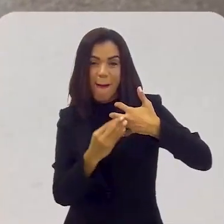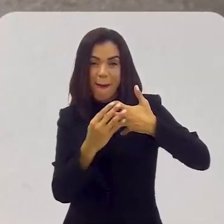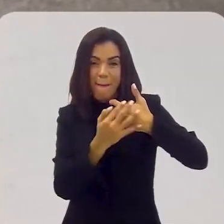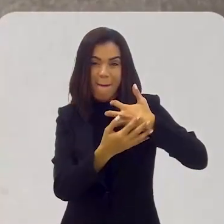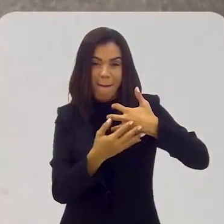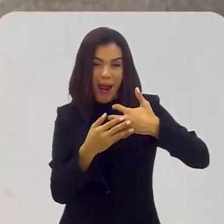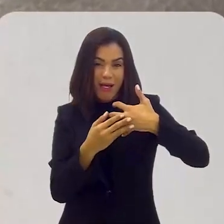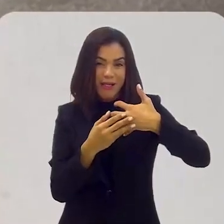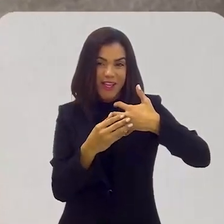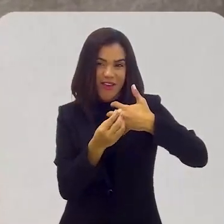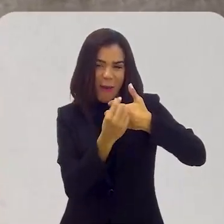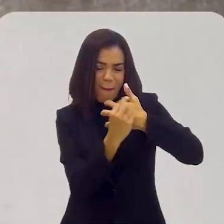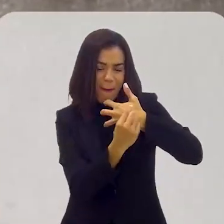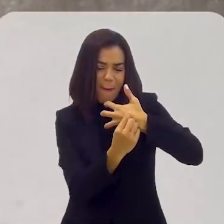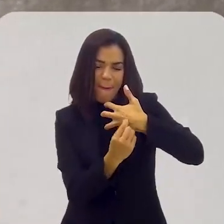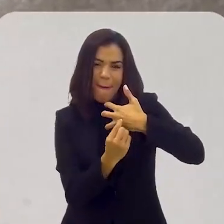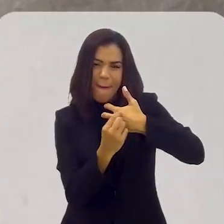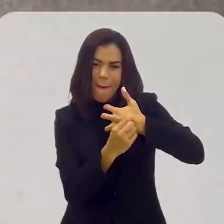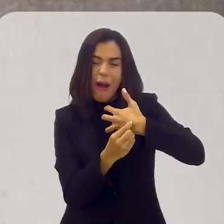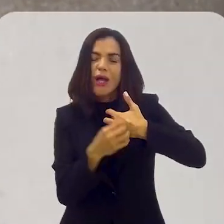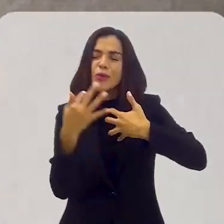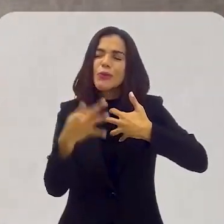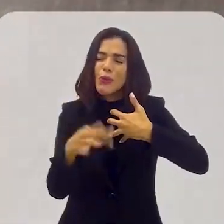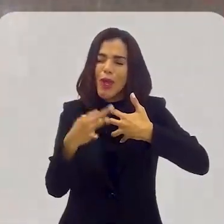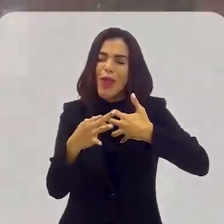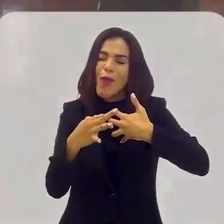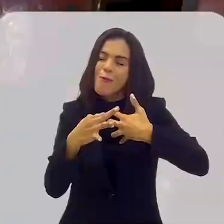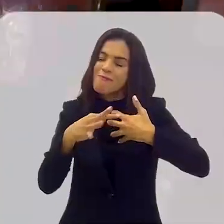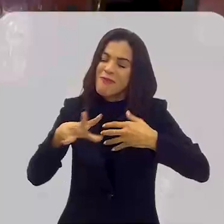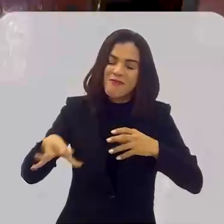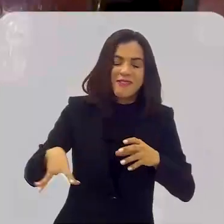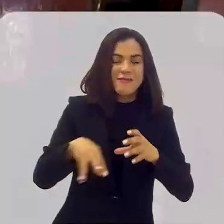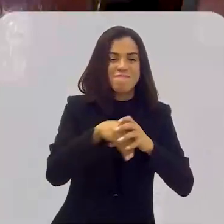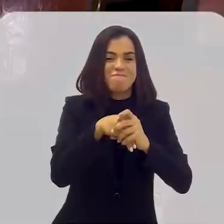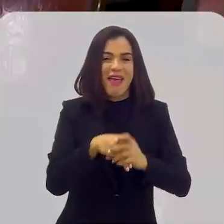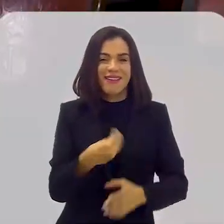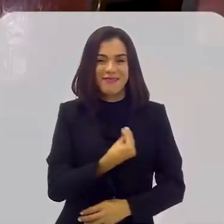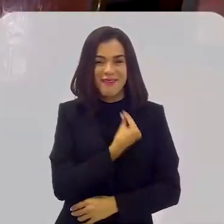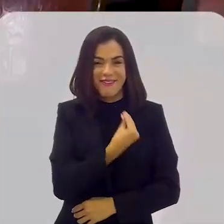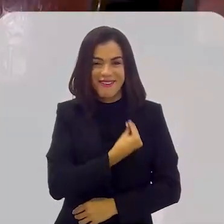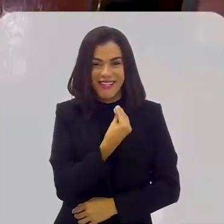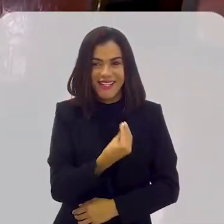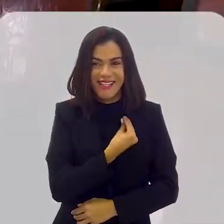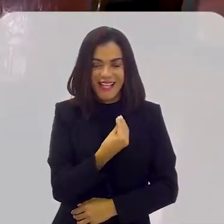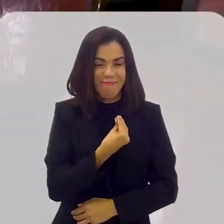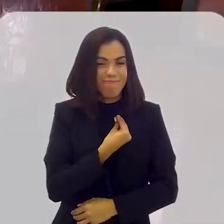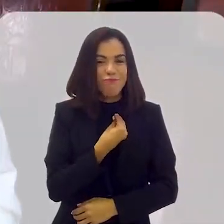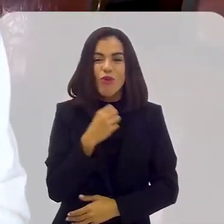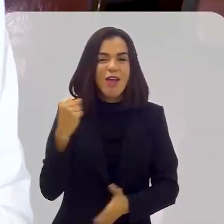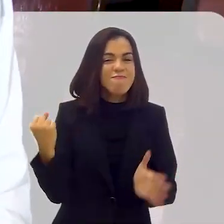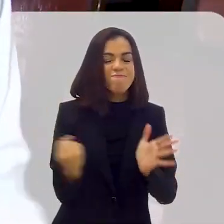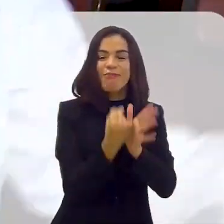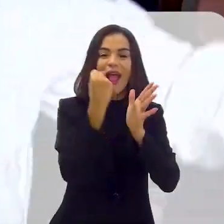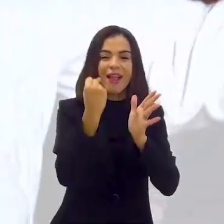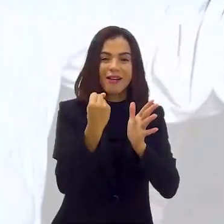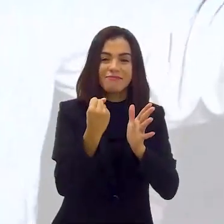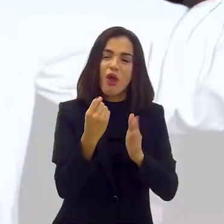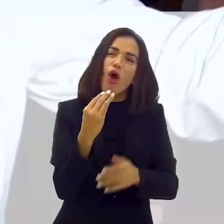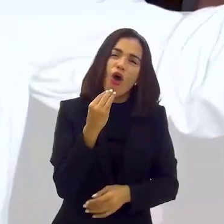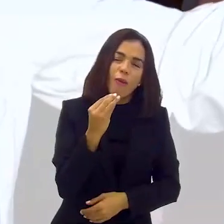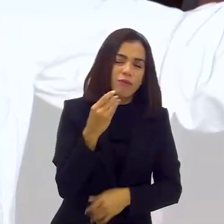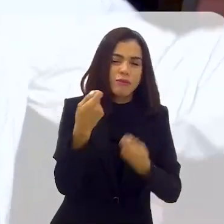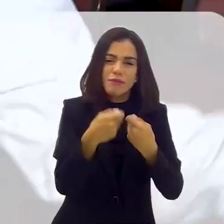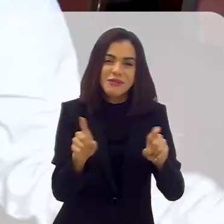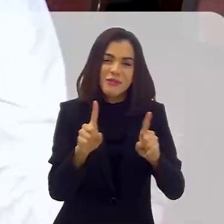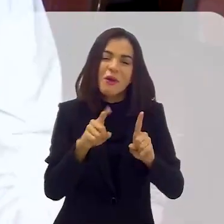Cada janelinha que ele foi sombreando, aquilo doeu, mas fez parte do processo de não esquecimento, embora